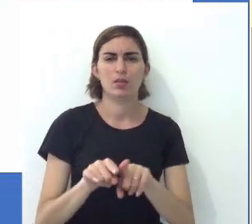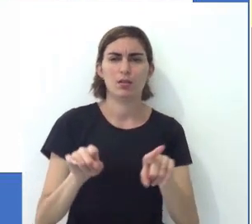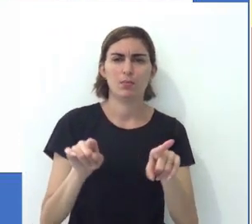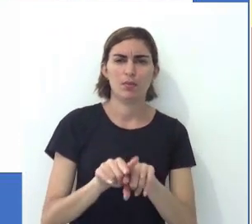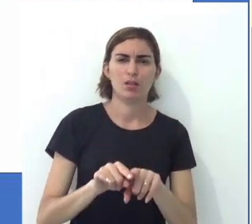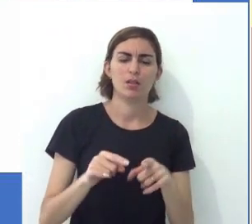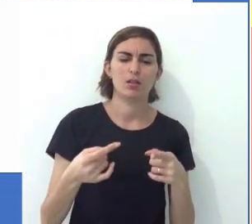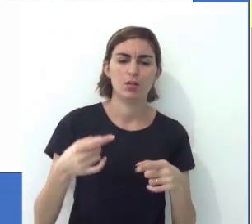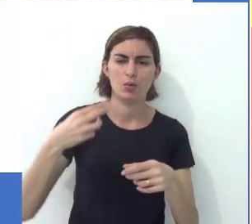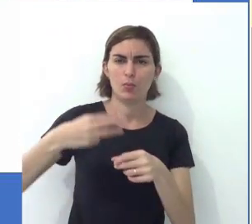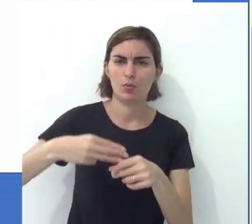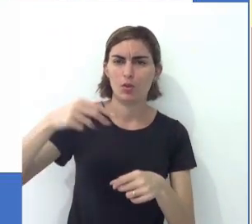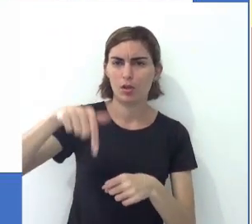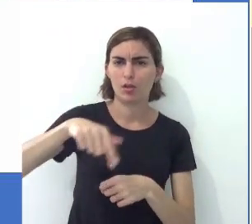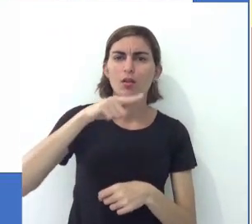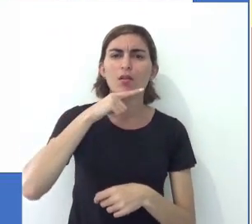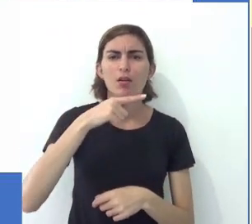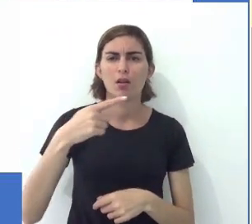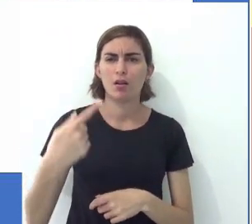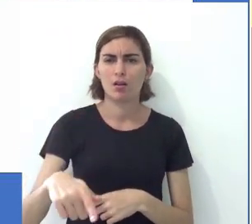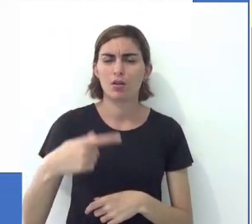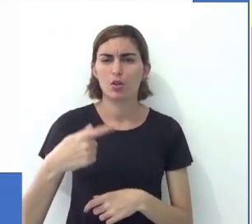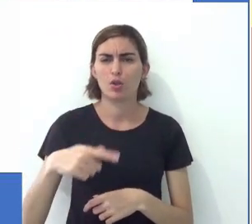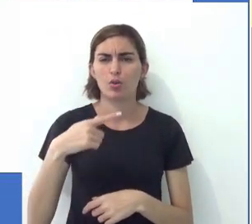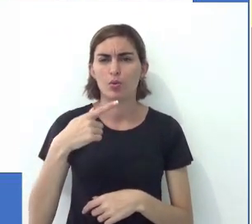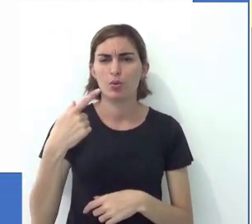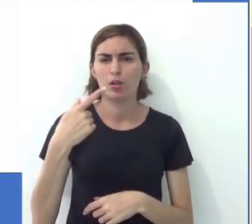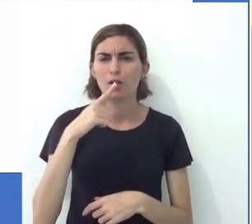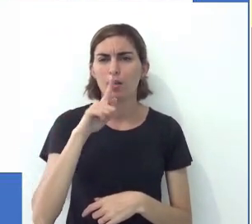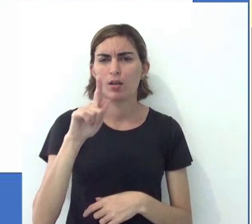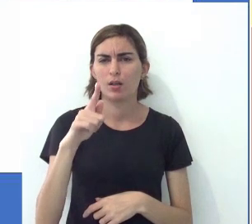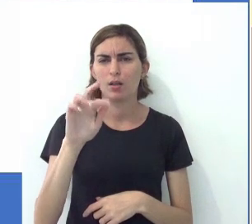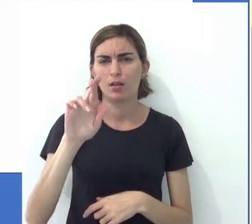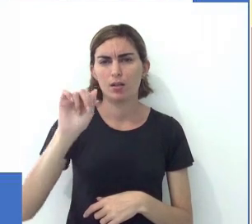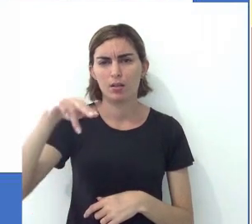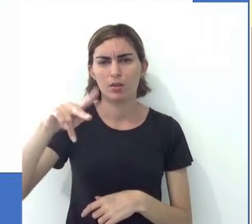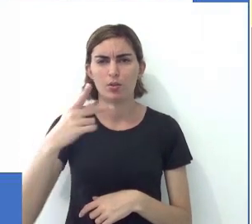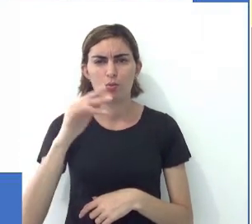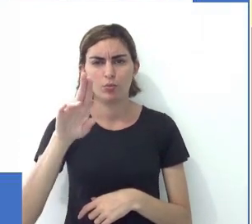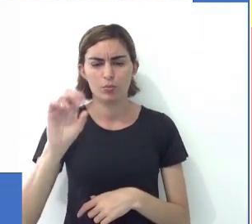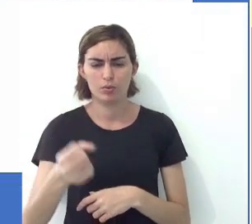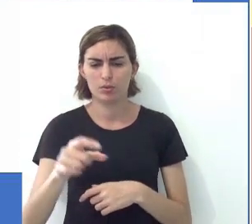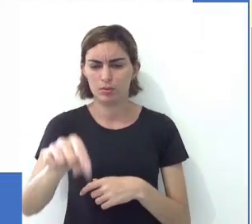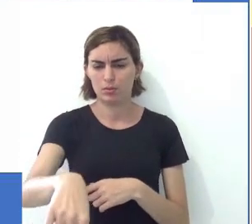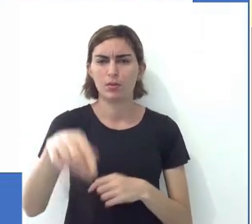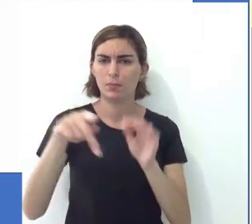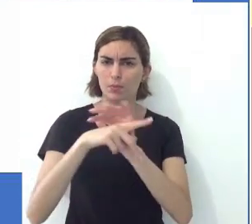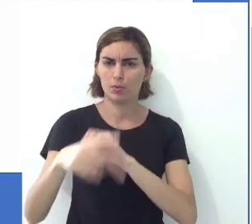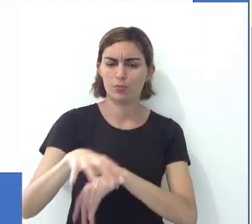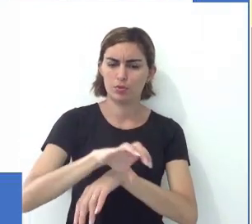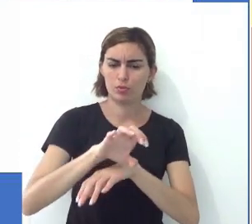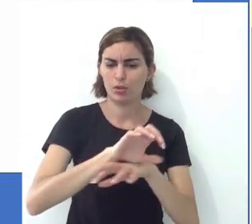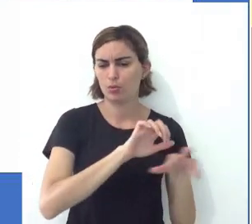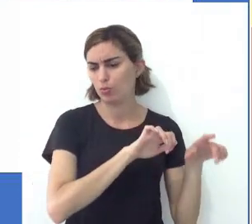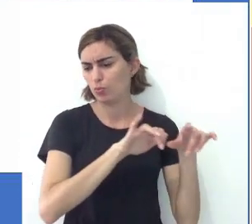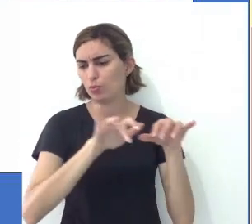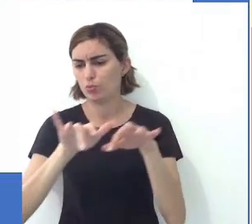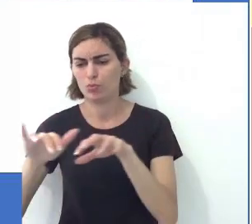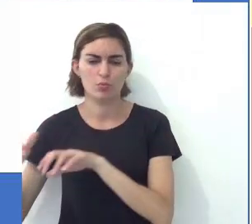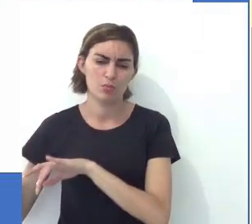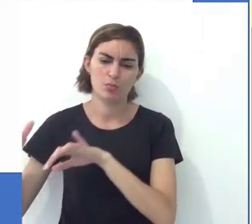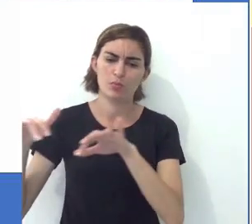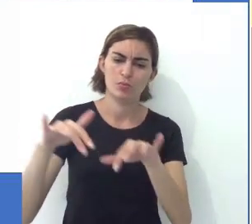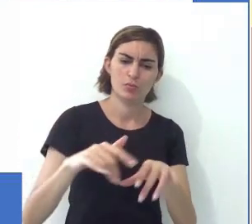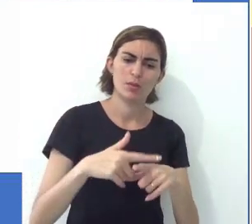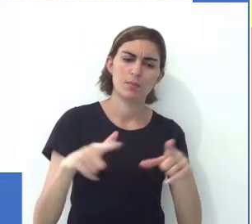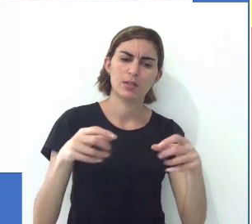Também existe aí o município de Garanhuns aqui em Pernambuco, que tem as estações do frio também, que as pessoas daqui do próprio estado e